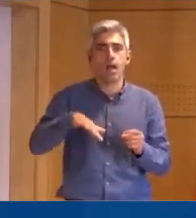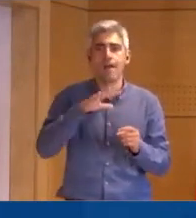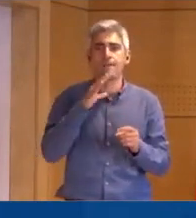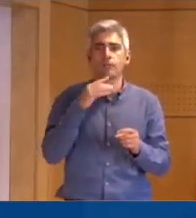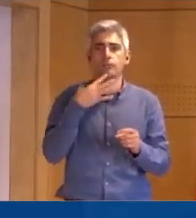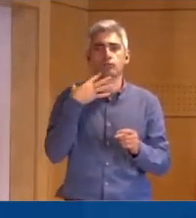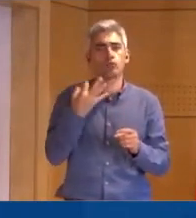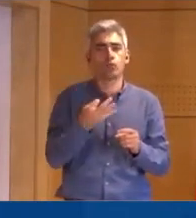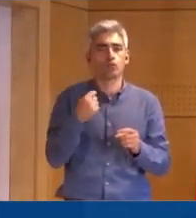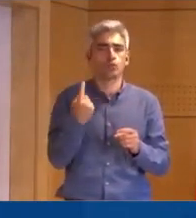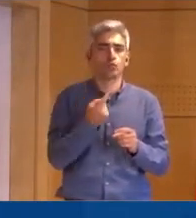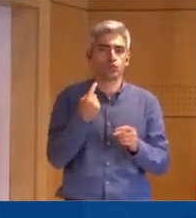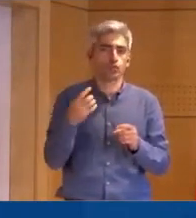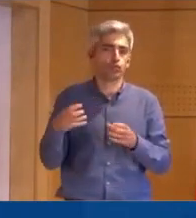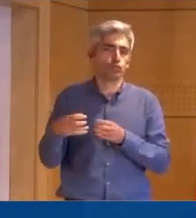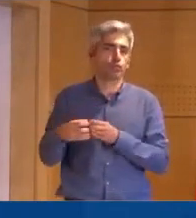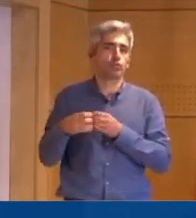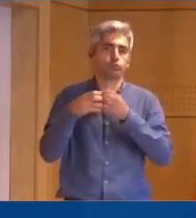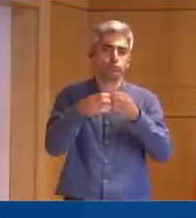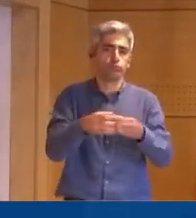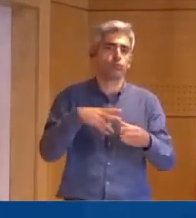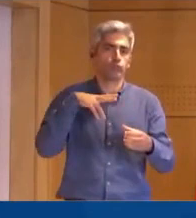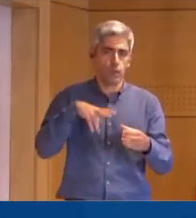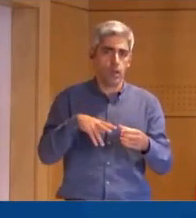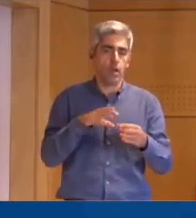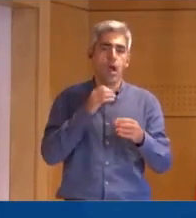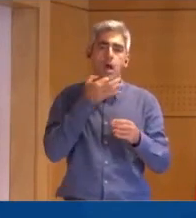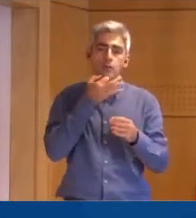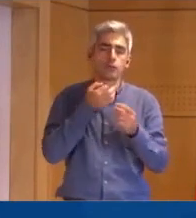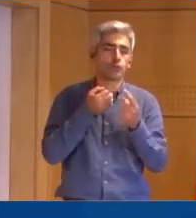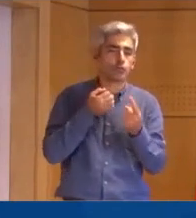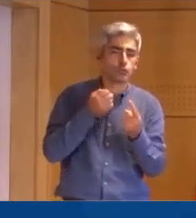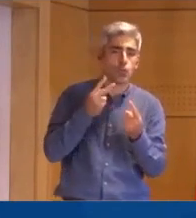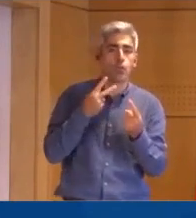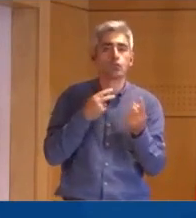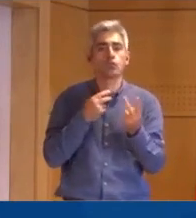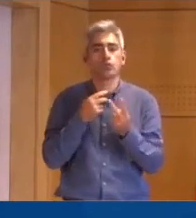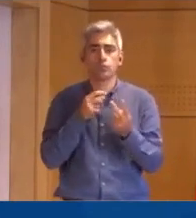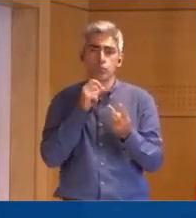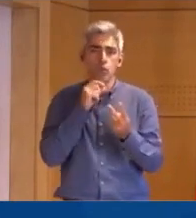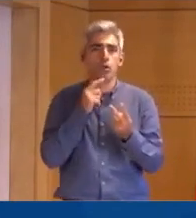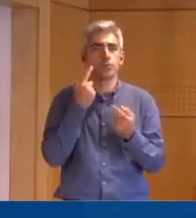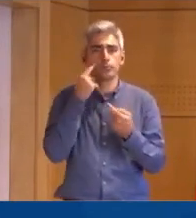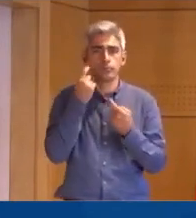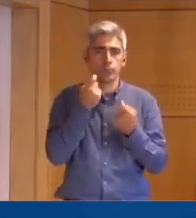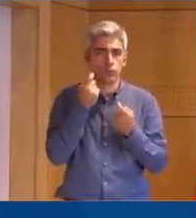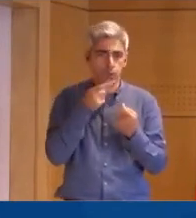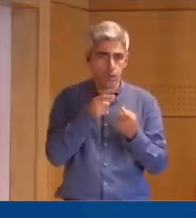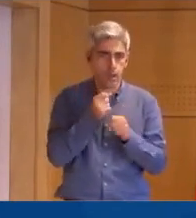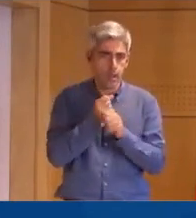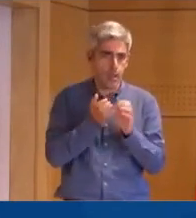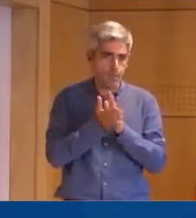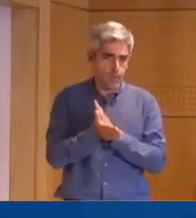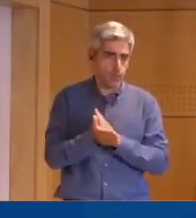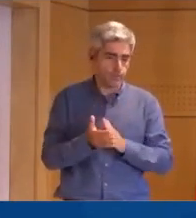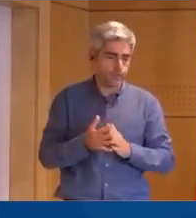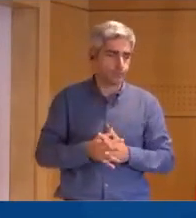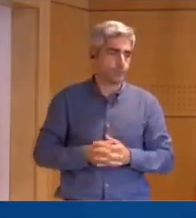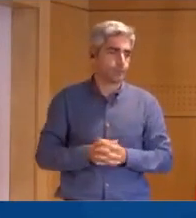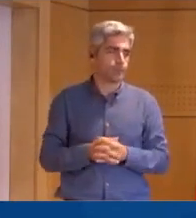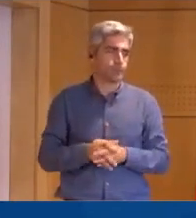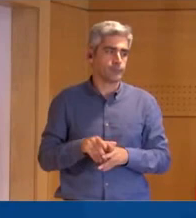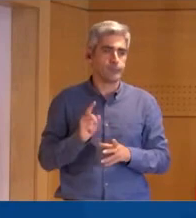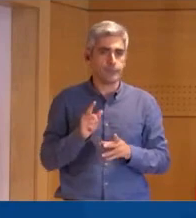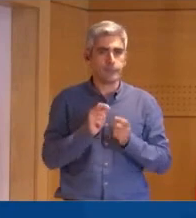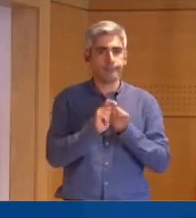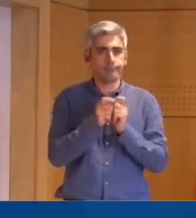conjunto, vir para Portugal enquanto um ou os dois membros do casal possam procurar emprego. Estas são